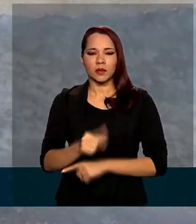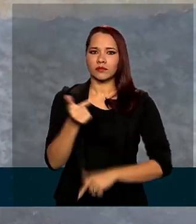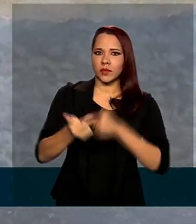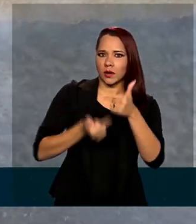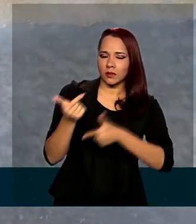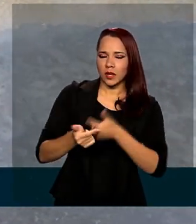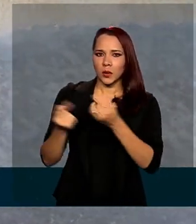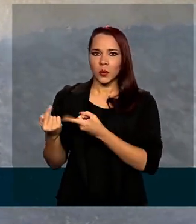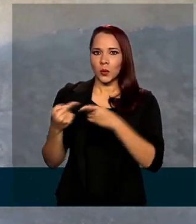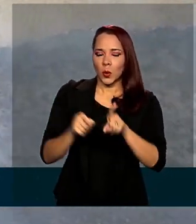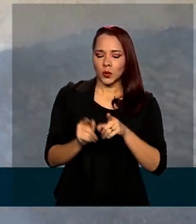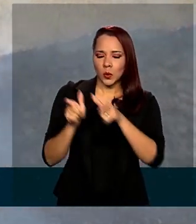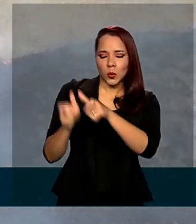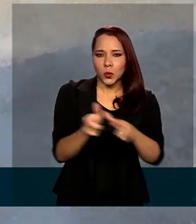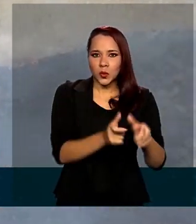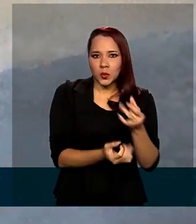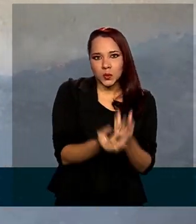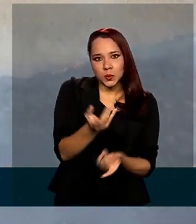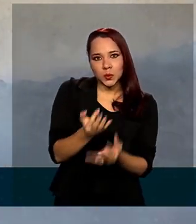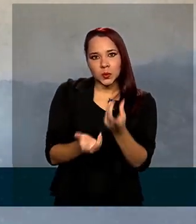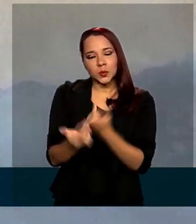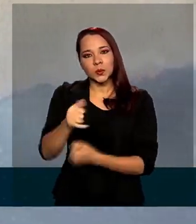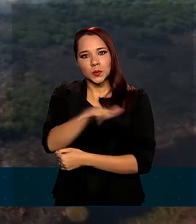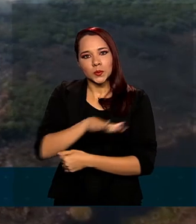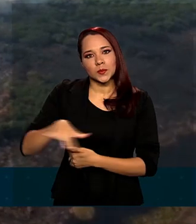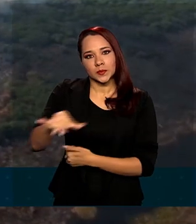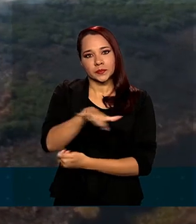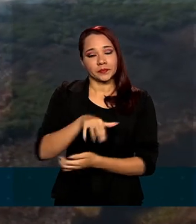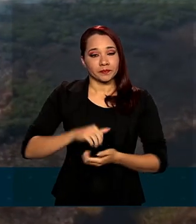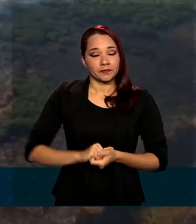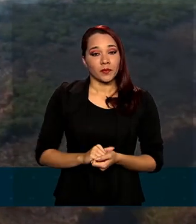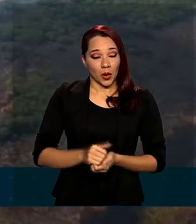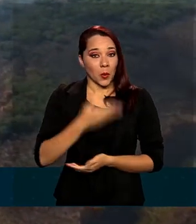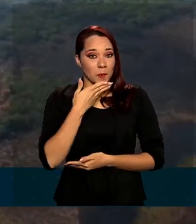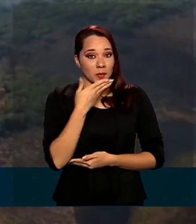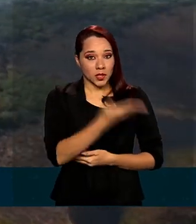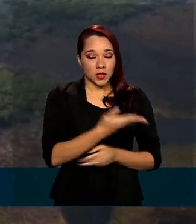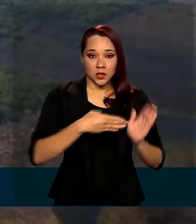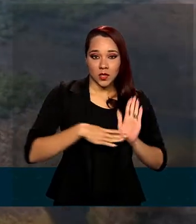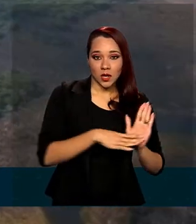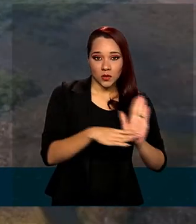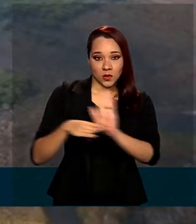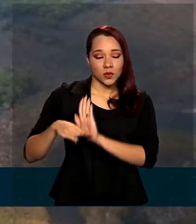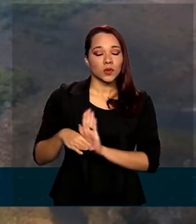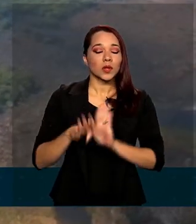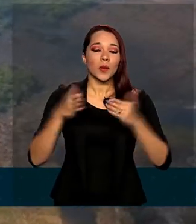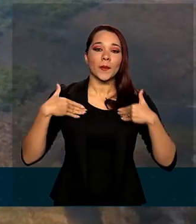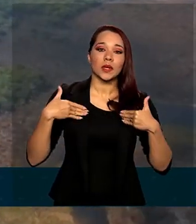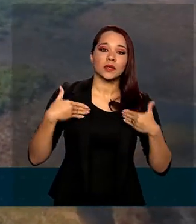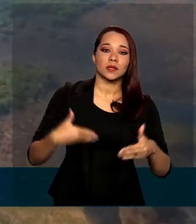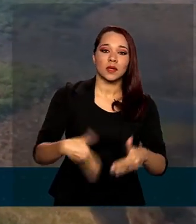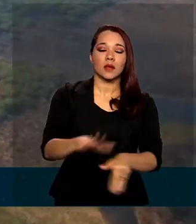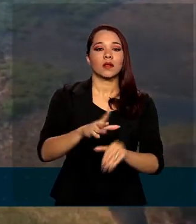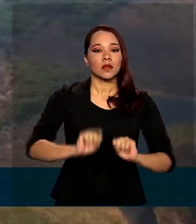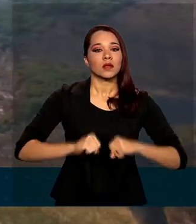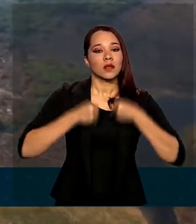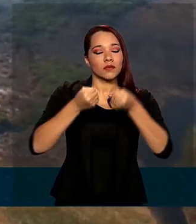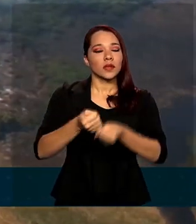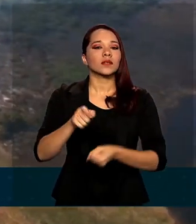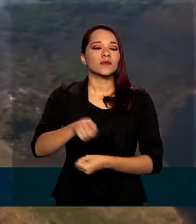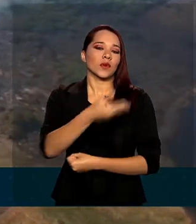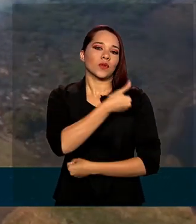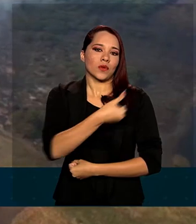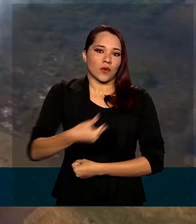de combate aos focos de incêndio na região. O pedido de ajuda ao Ministério da Defesa veio do